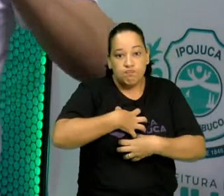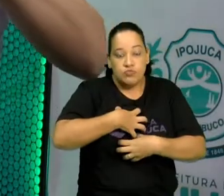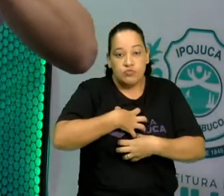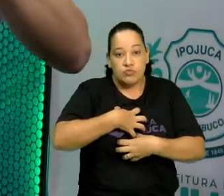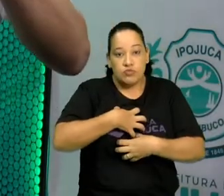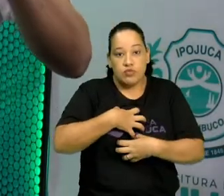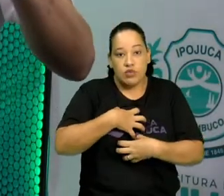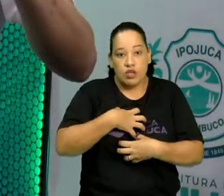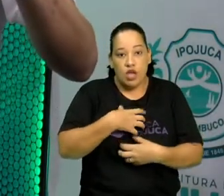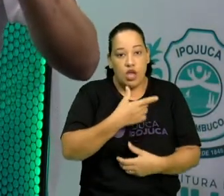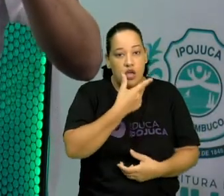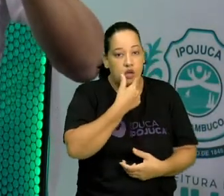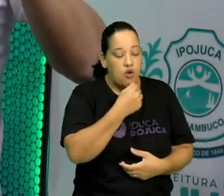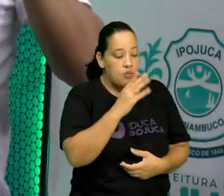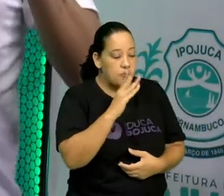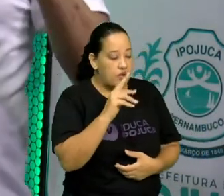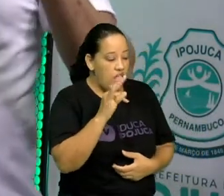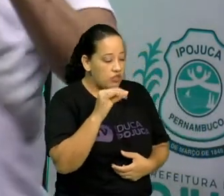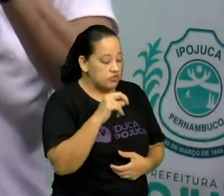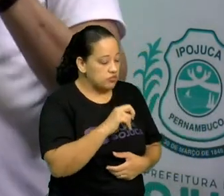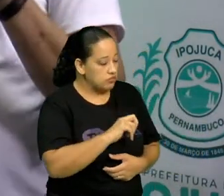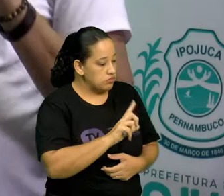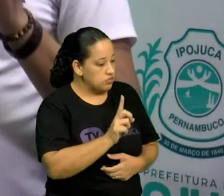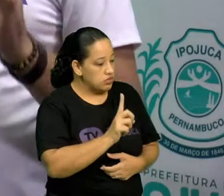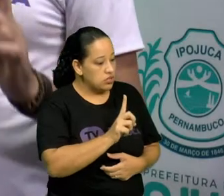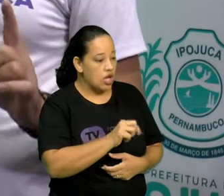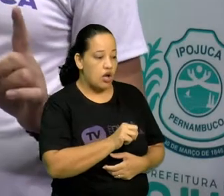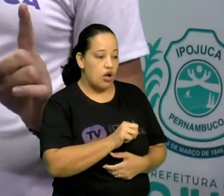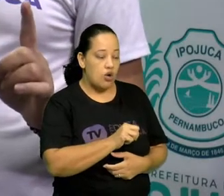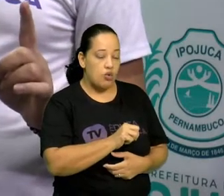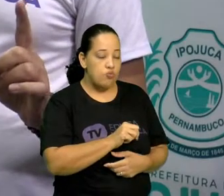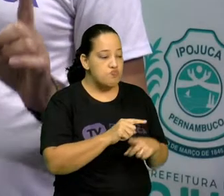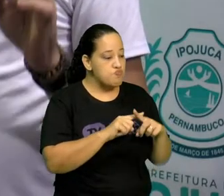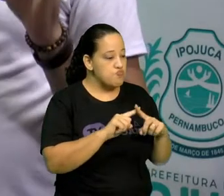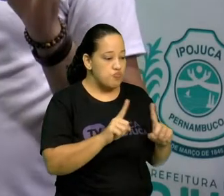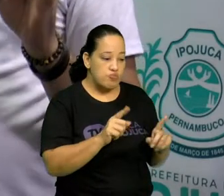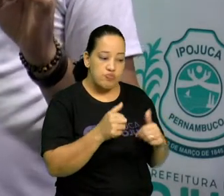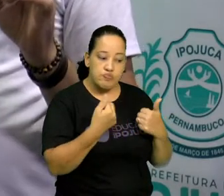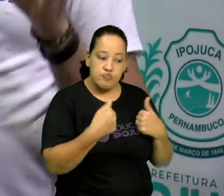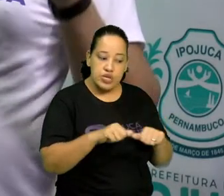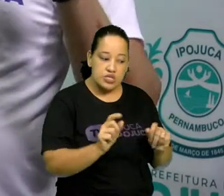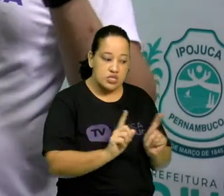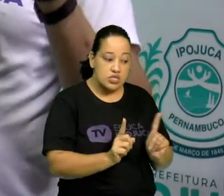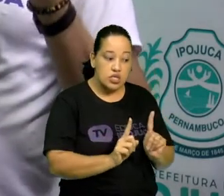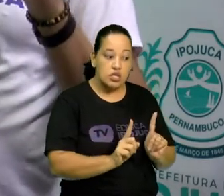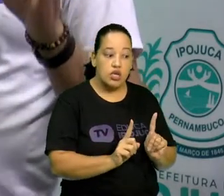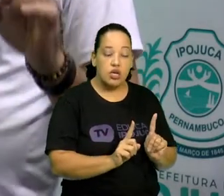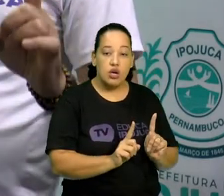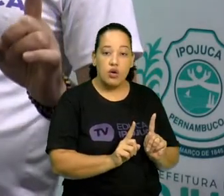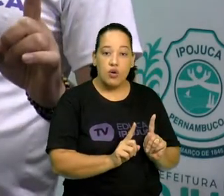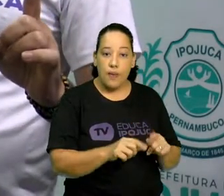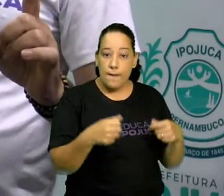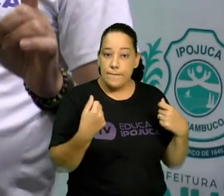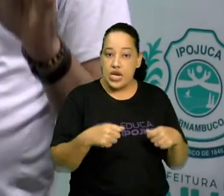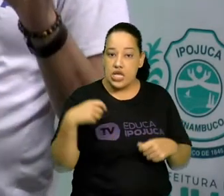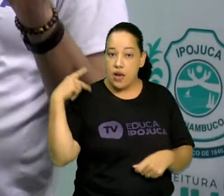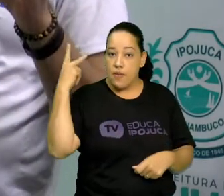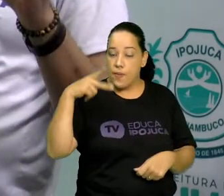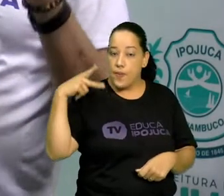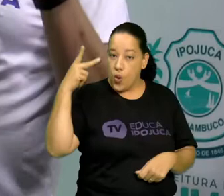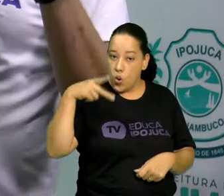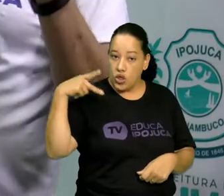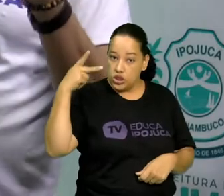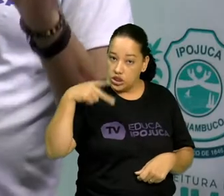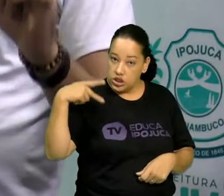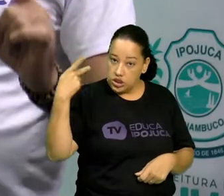O brest faz, não. O teatro não tem que ser catártico, ele tem que ser político, ele tem que